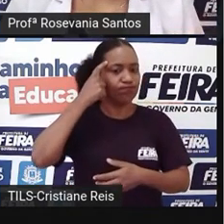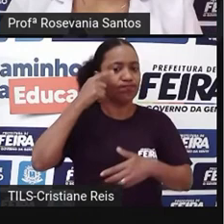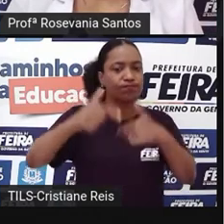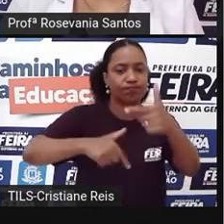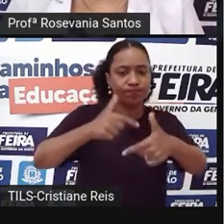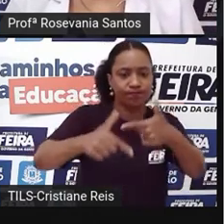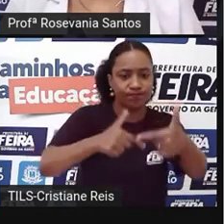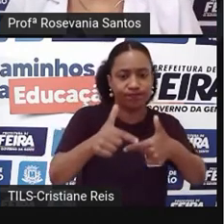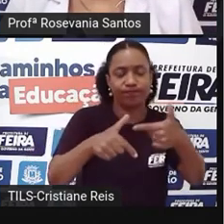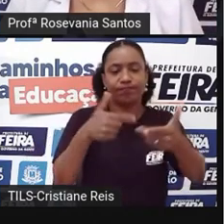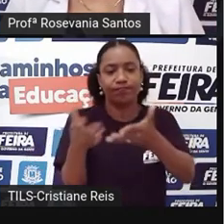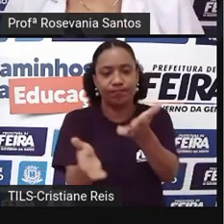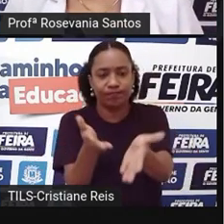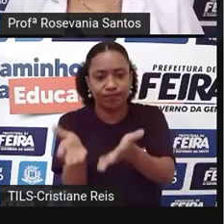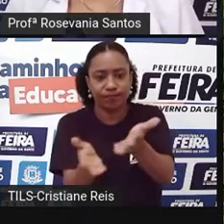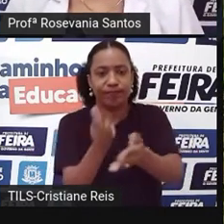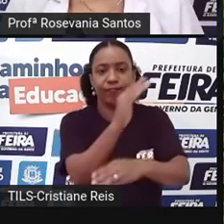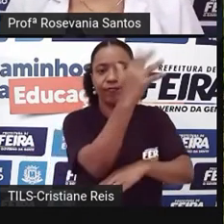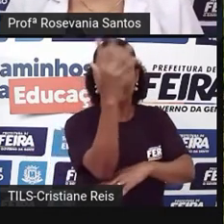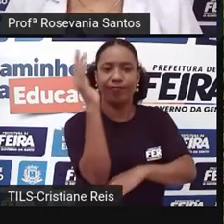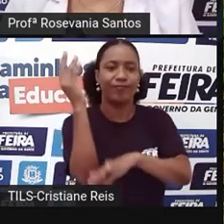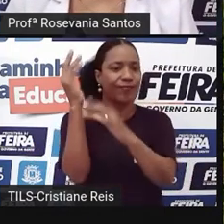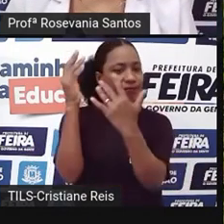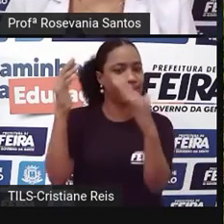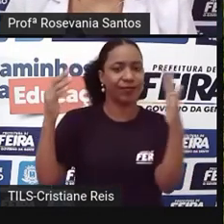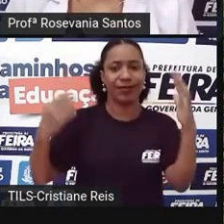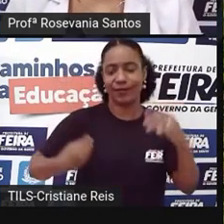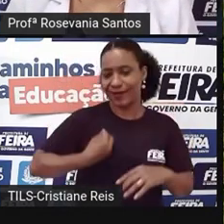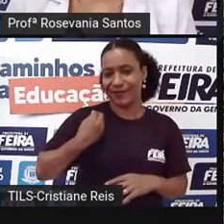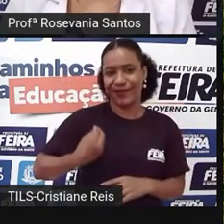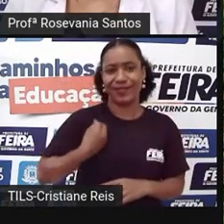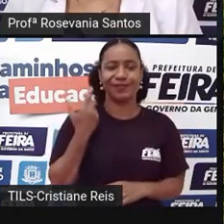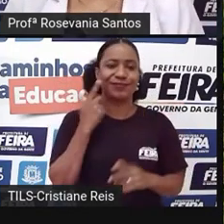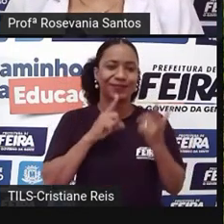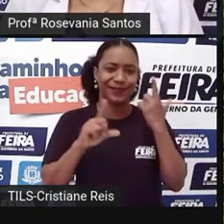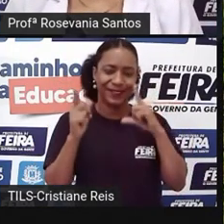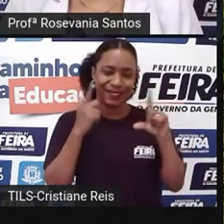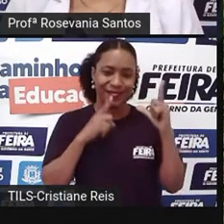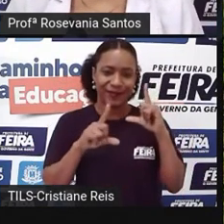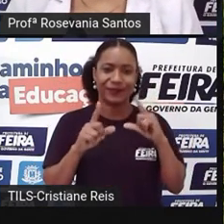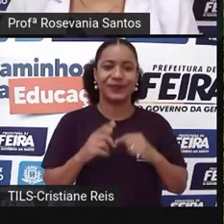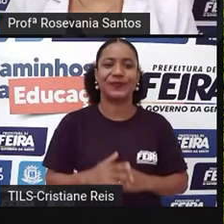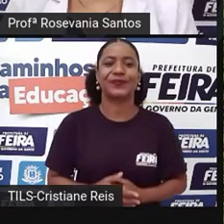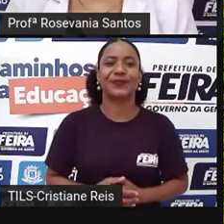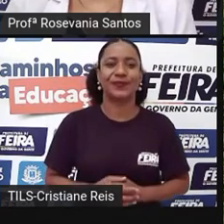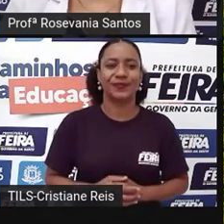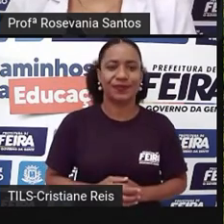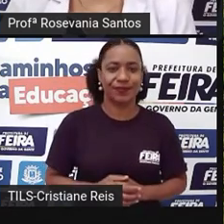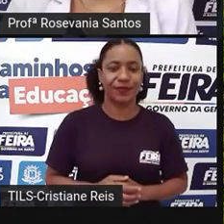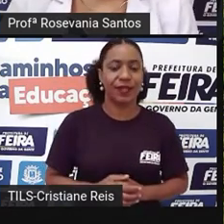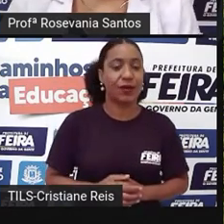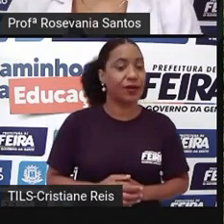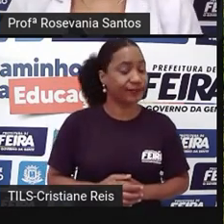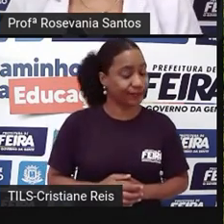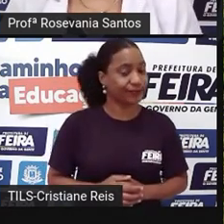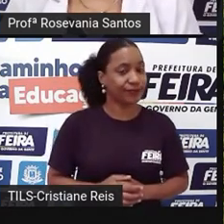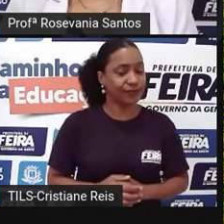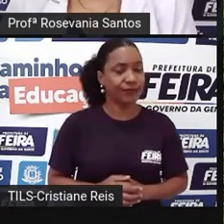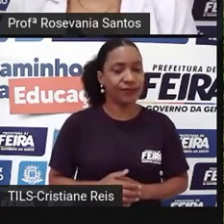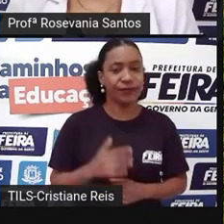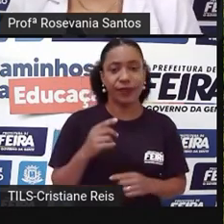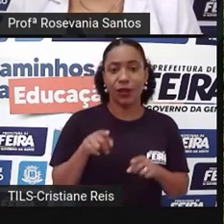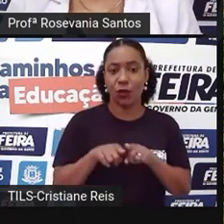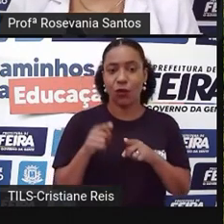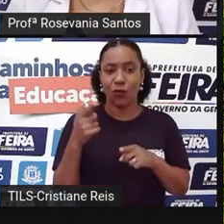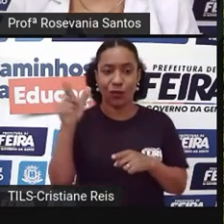que eles precisam da floresta, né, para poder sobreviver, portanto, eles preservam. Como eu falei para vocês, outro grande problema lá é